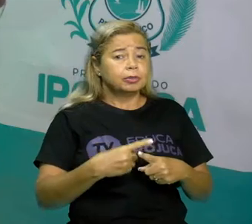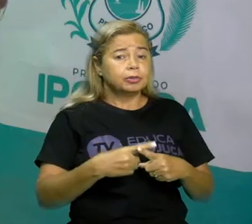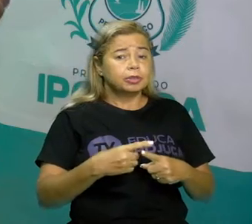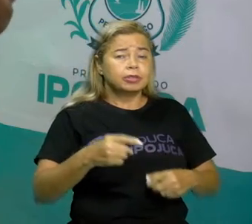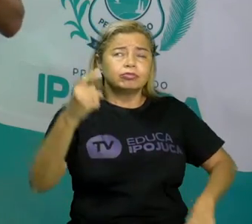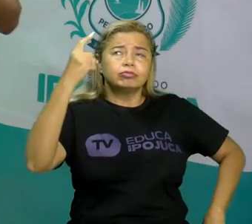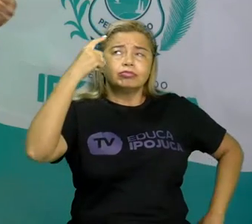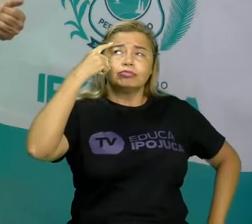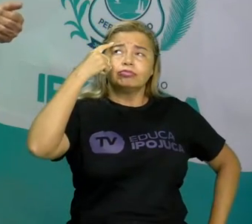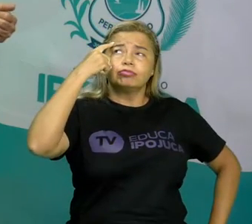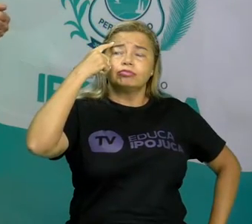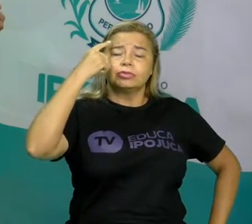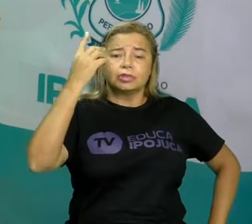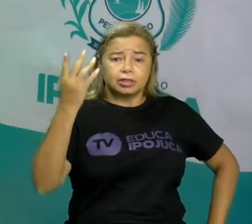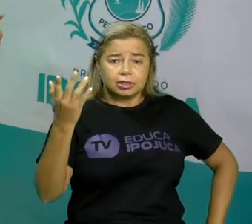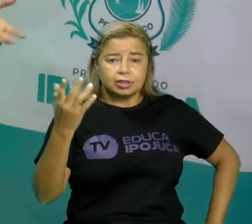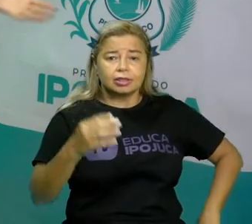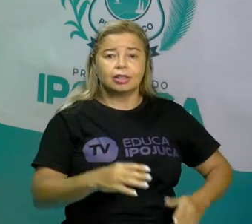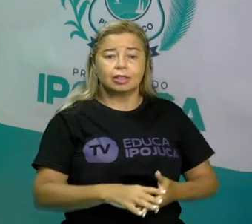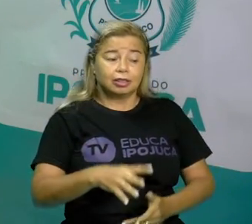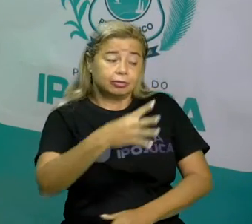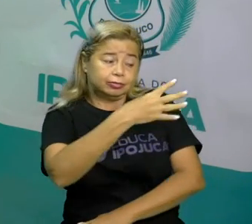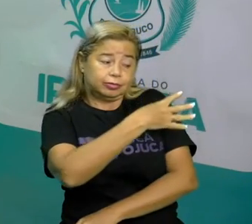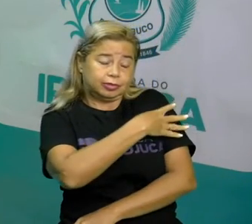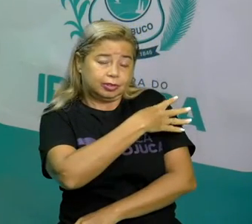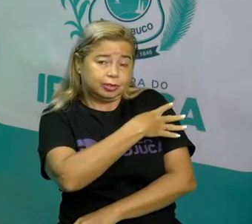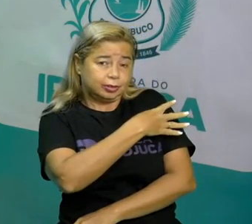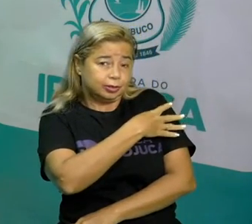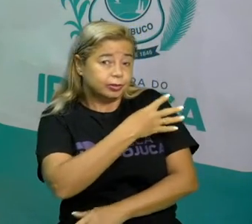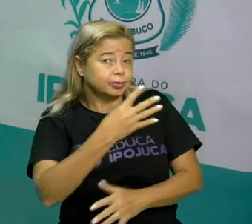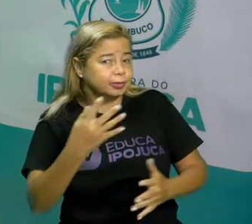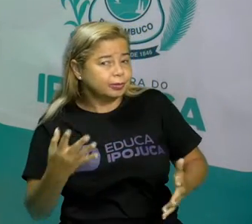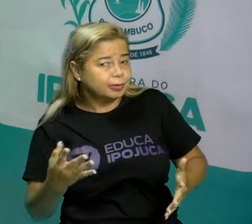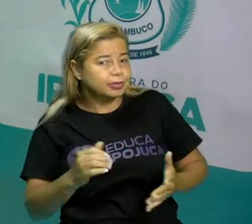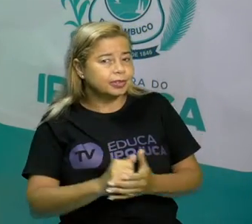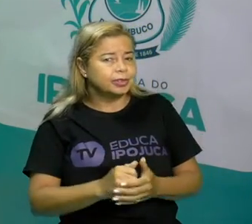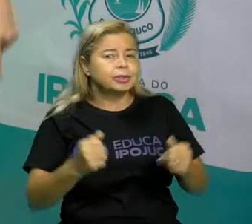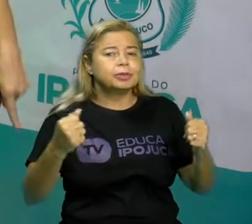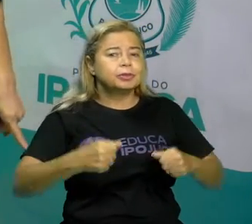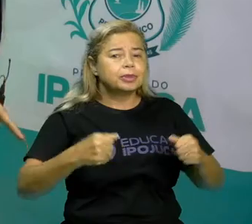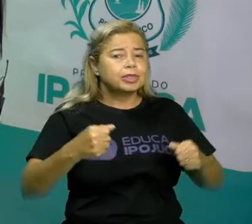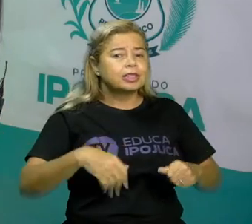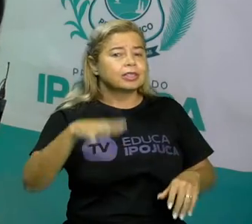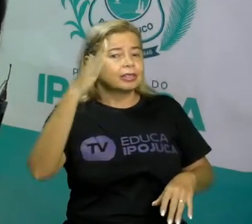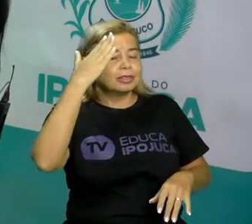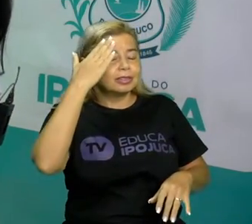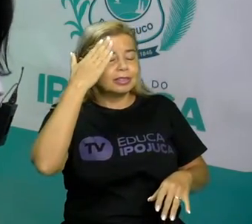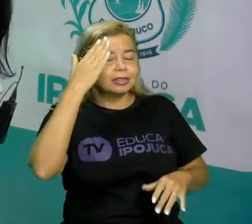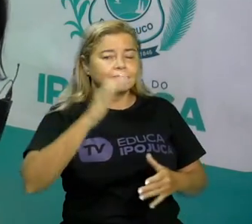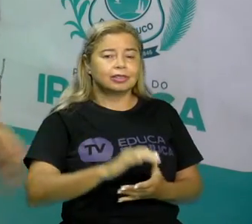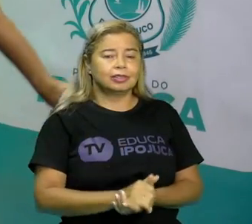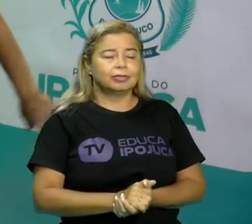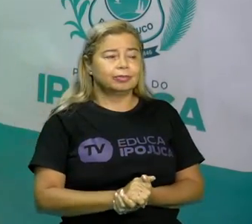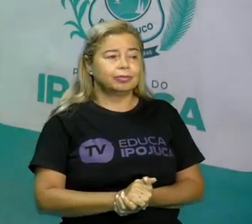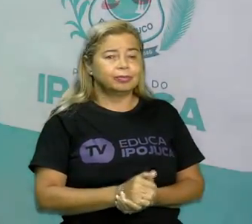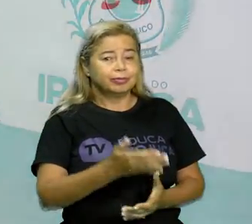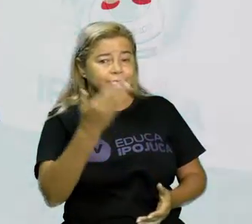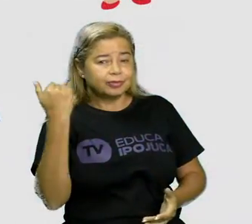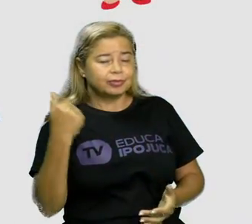quarto ano, já é uma série maiorzinha. Temos que compreender bastante. Então vamos nessa. Vamos ler?